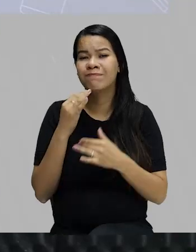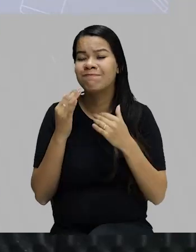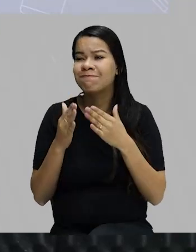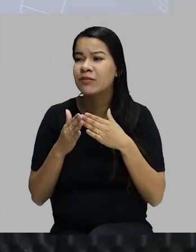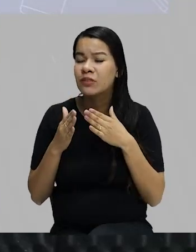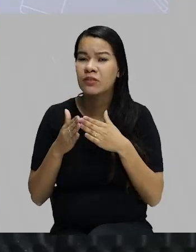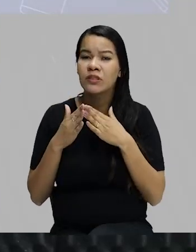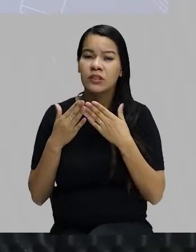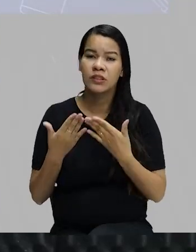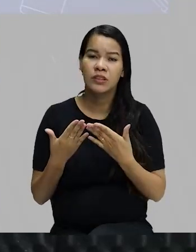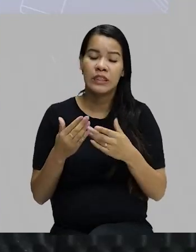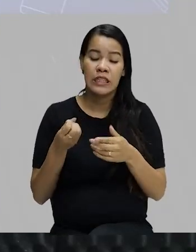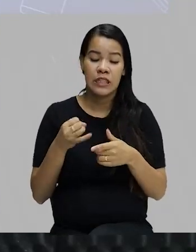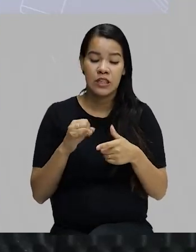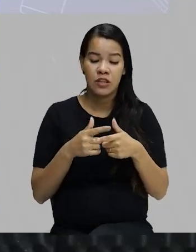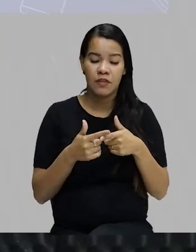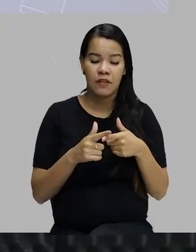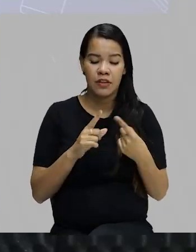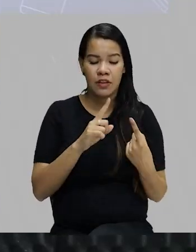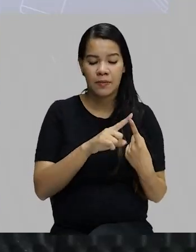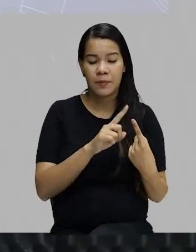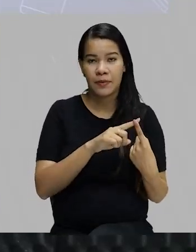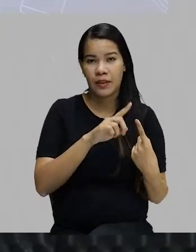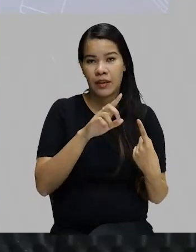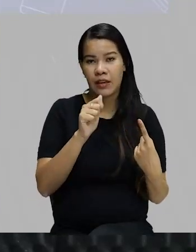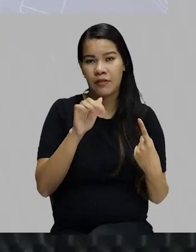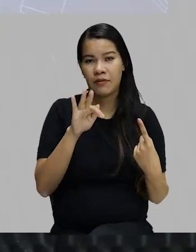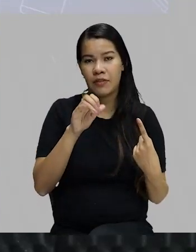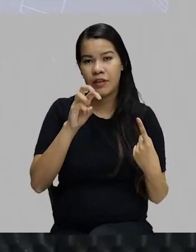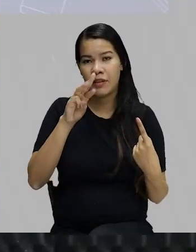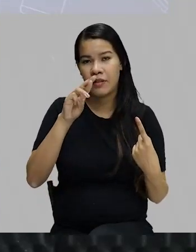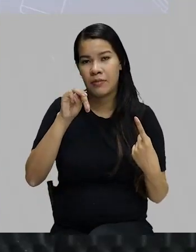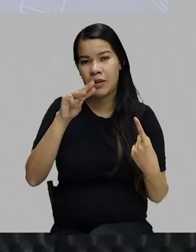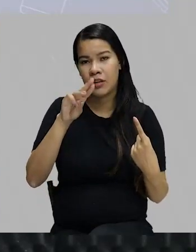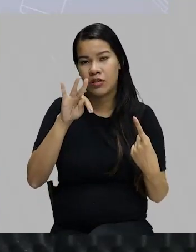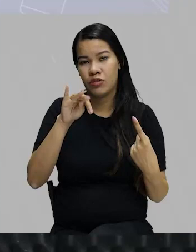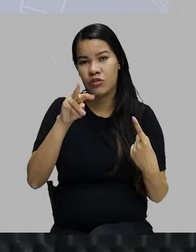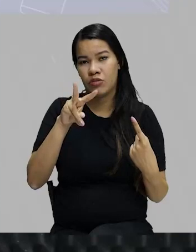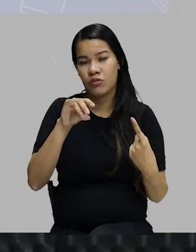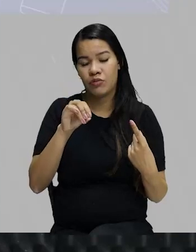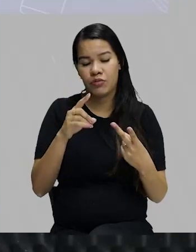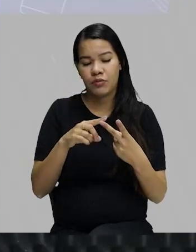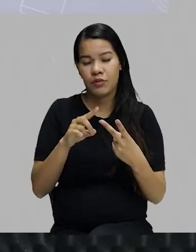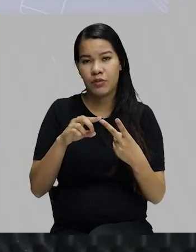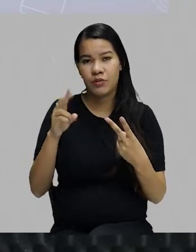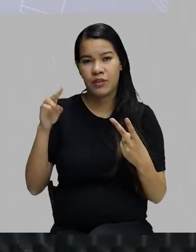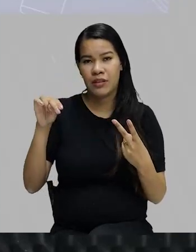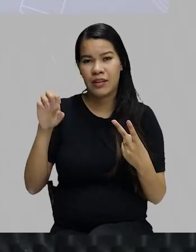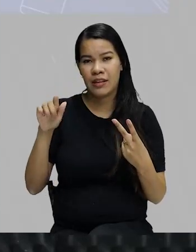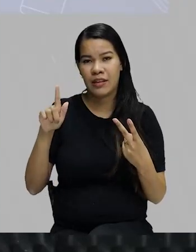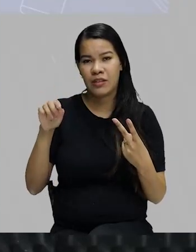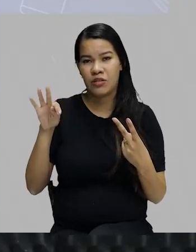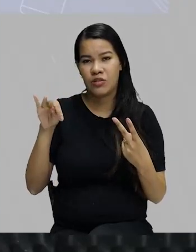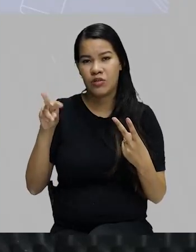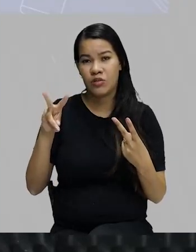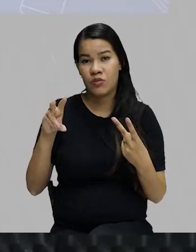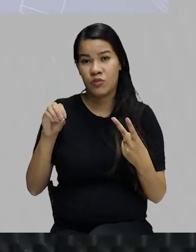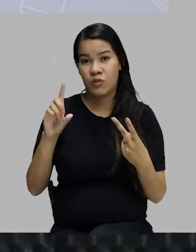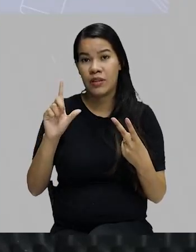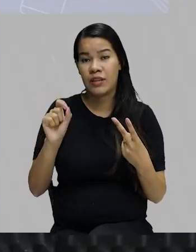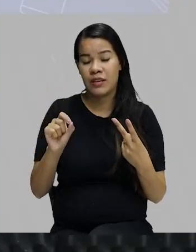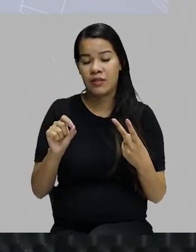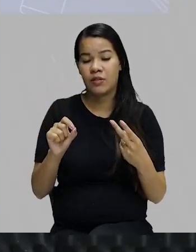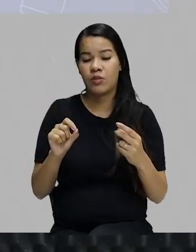O imperativo se divide em afirmativo, imperativo afirmativo, e o imperativo negativo, sendo conjugados